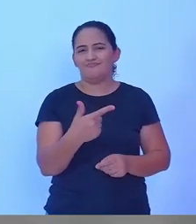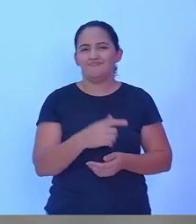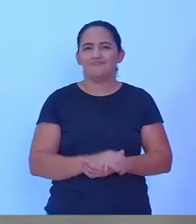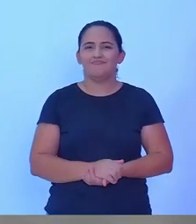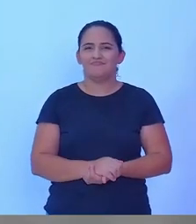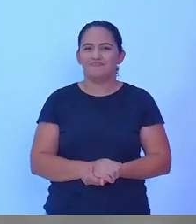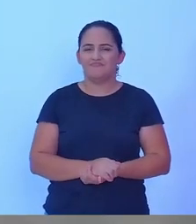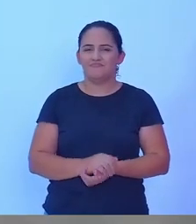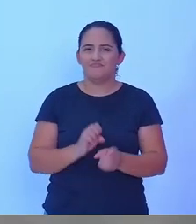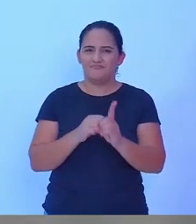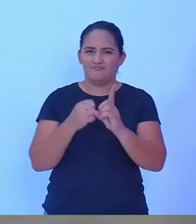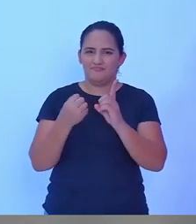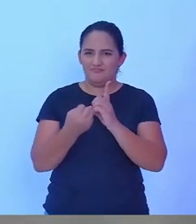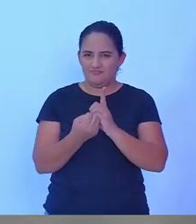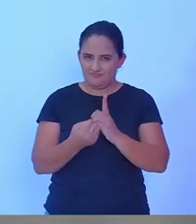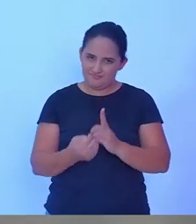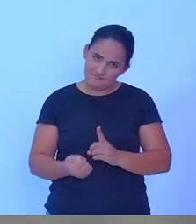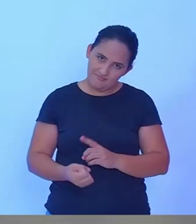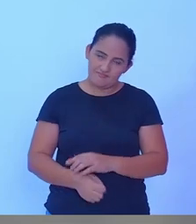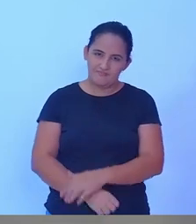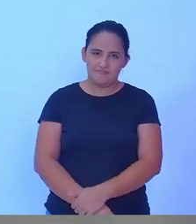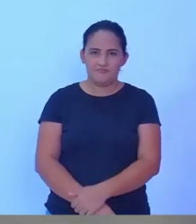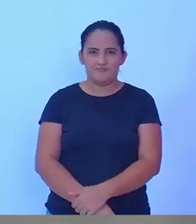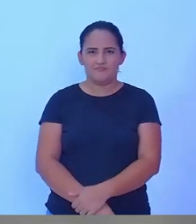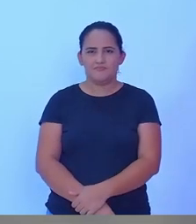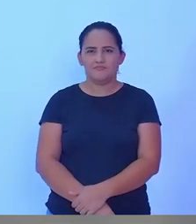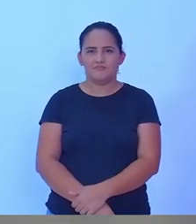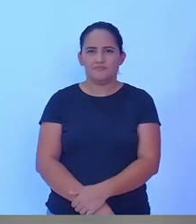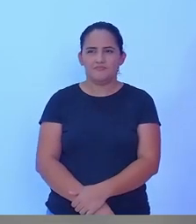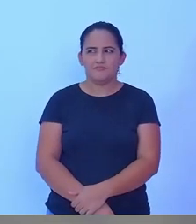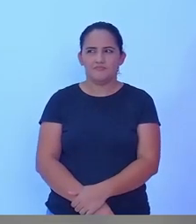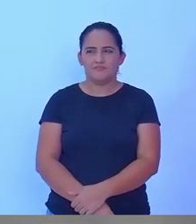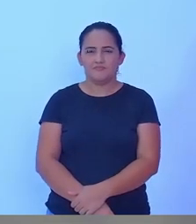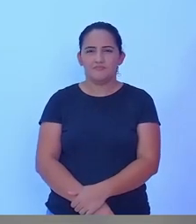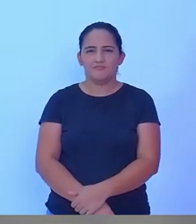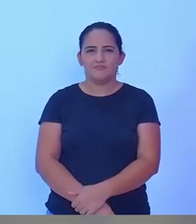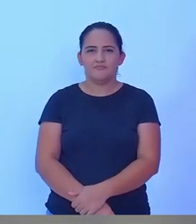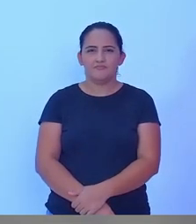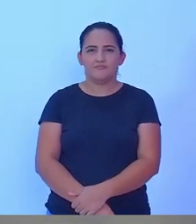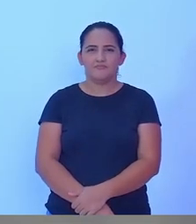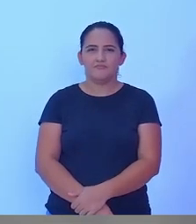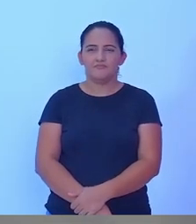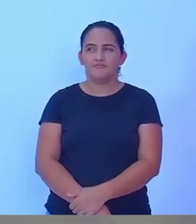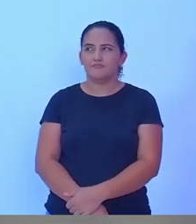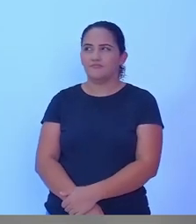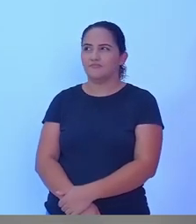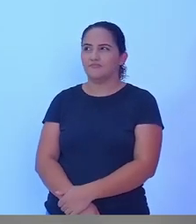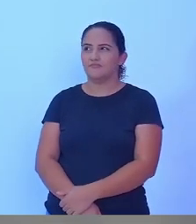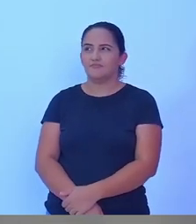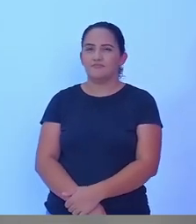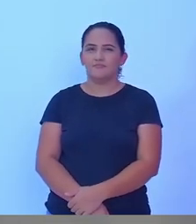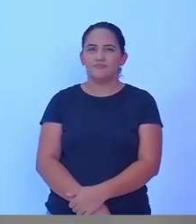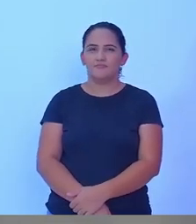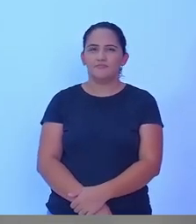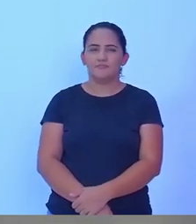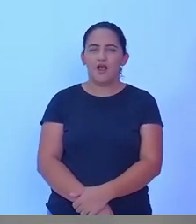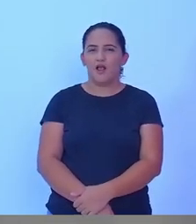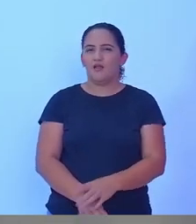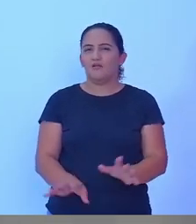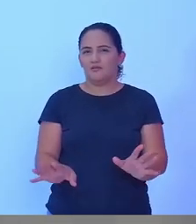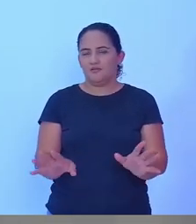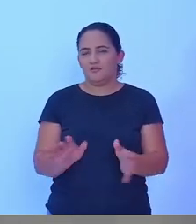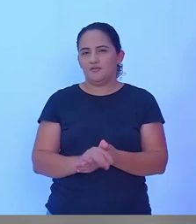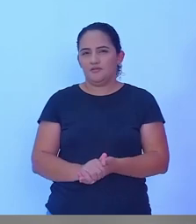Thiago tem dois minutos para a resposta em cima do meio ambiente de acordo com o